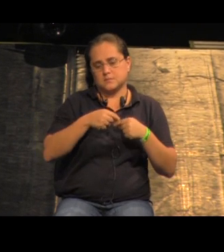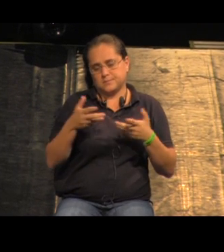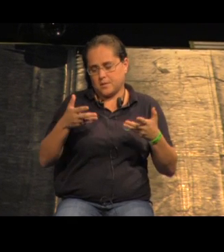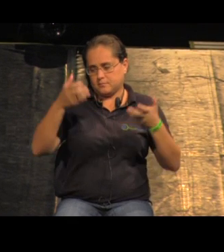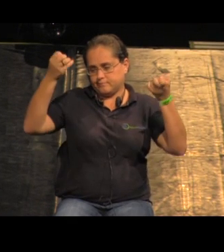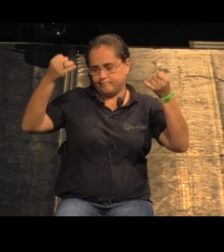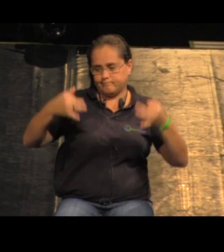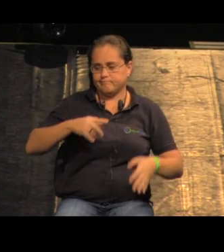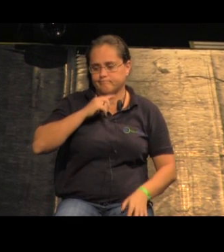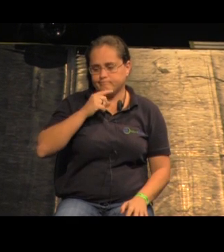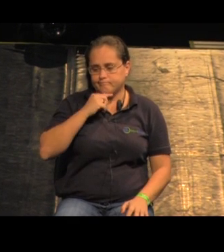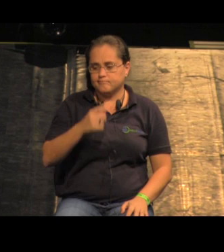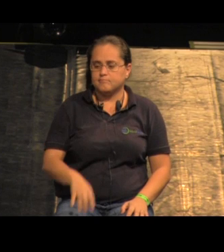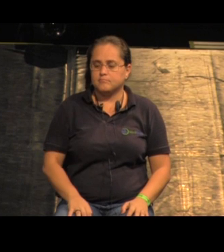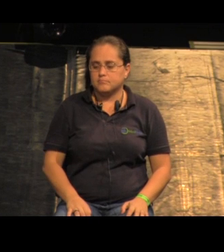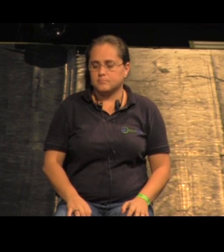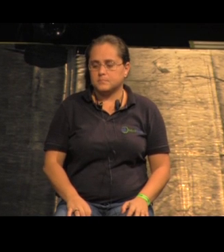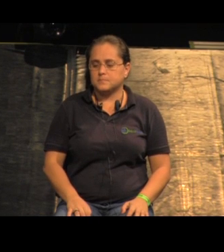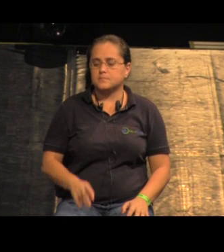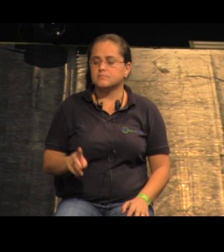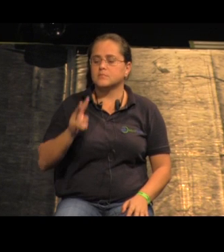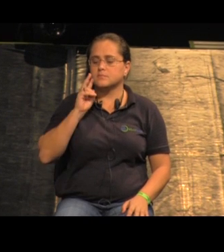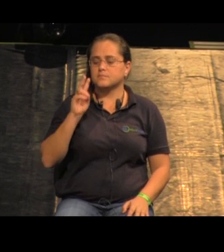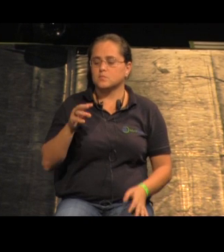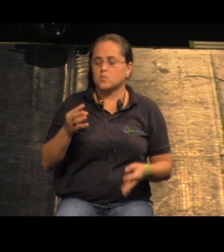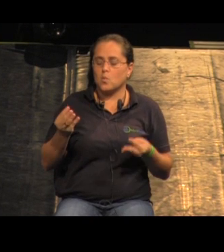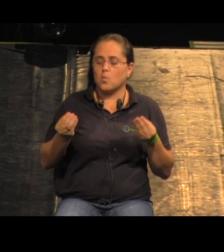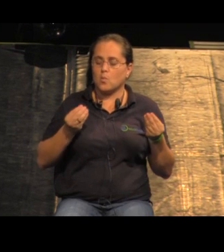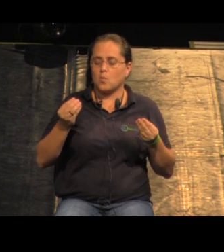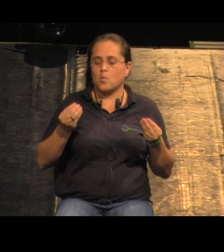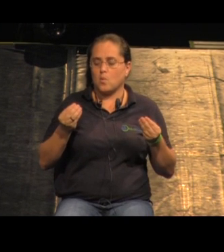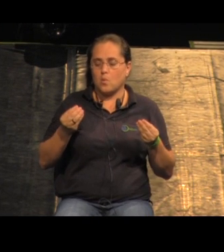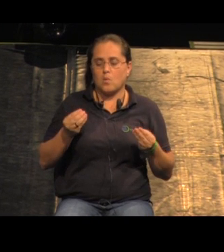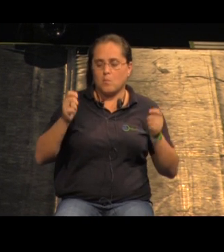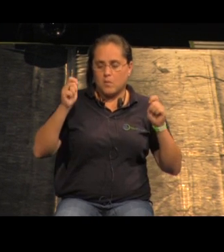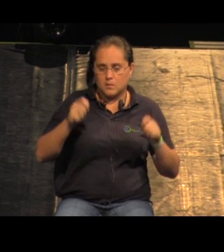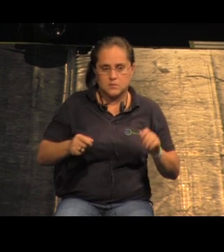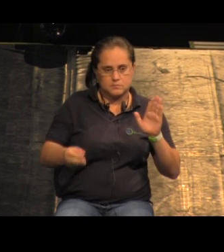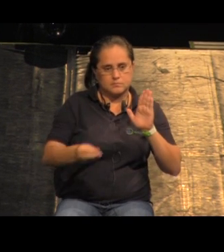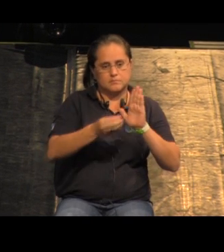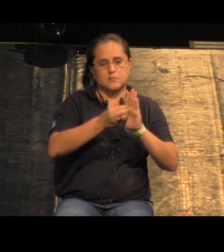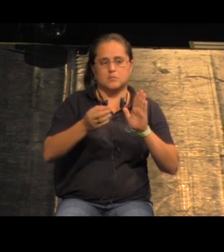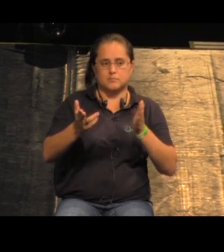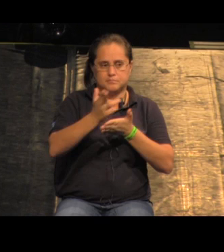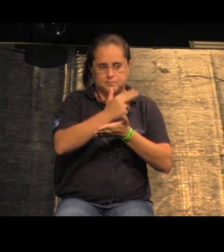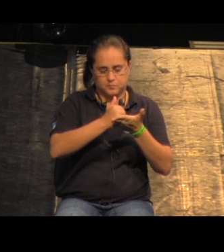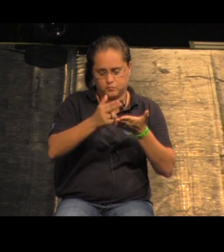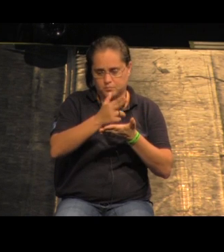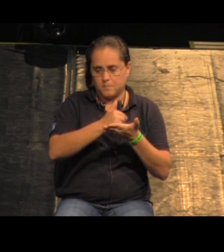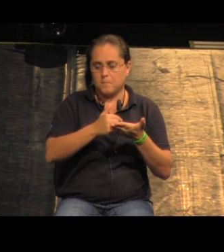vem ao caso aqui, isso é a visão de como isso se insere na paisagem e a ideia de que isso